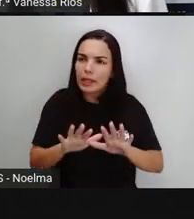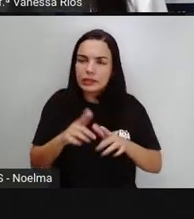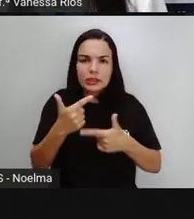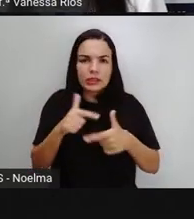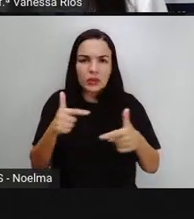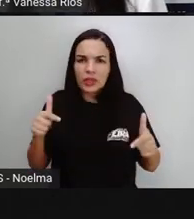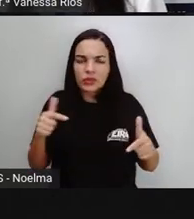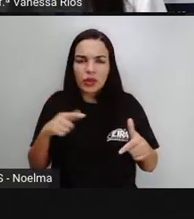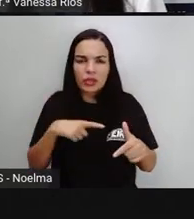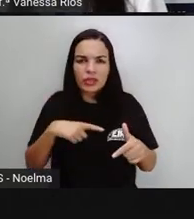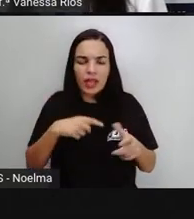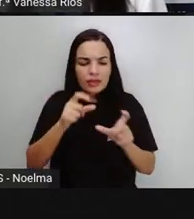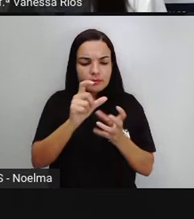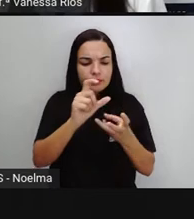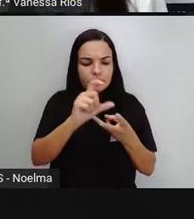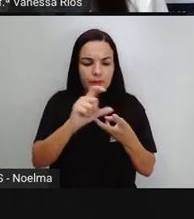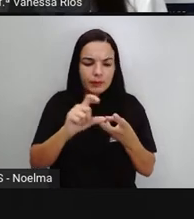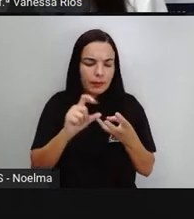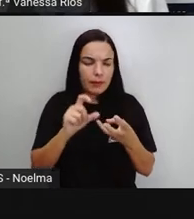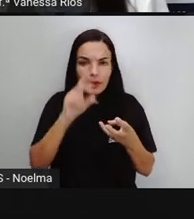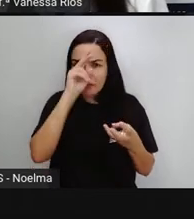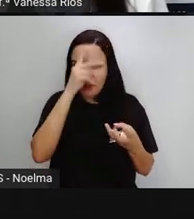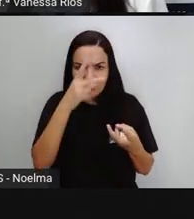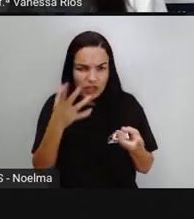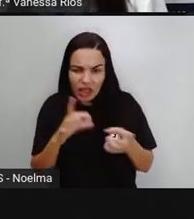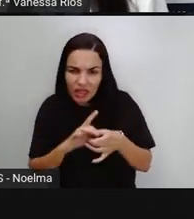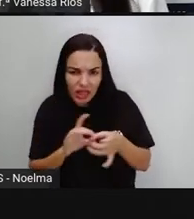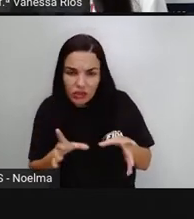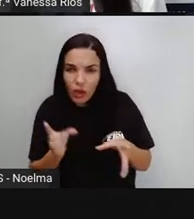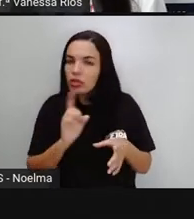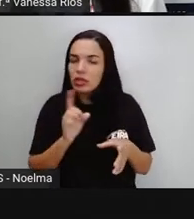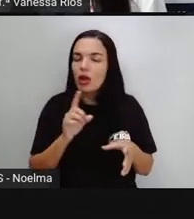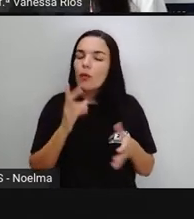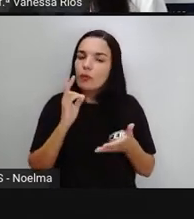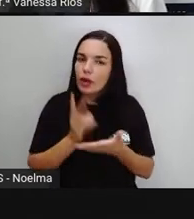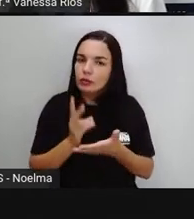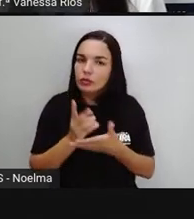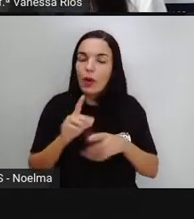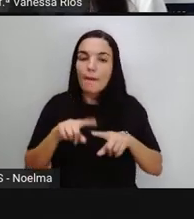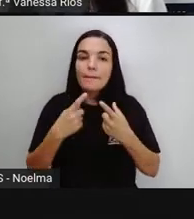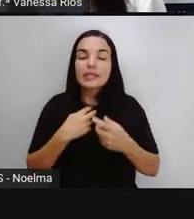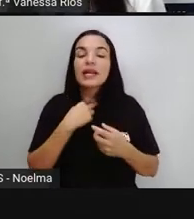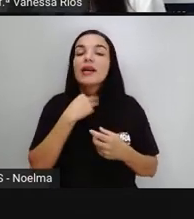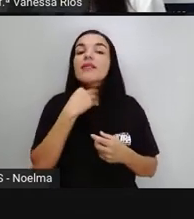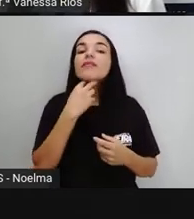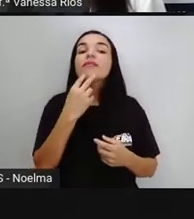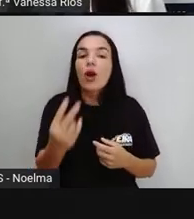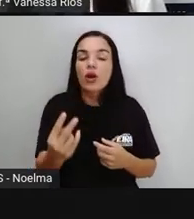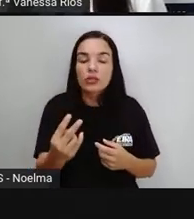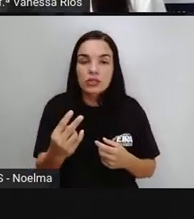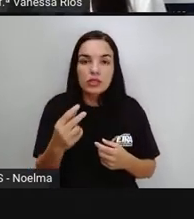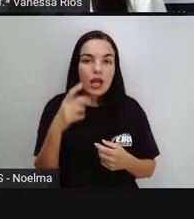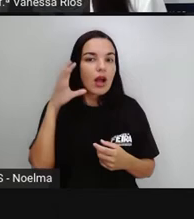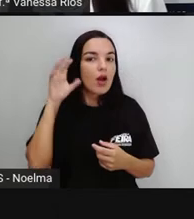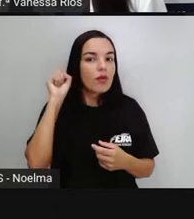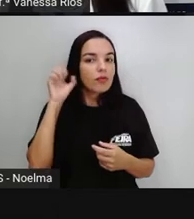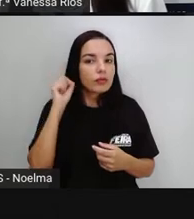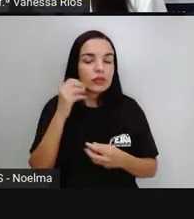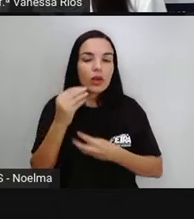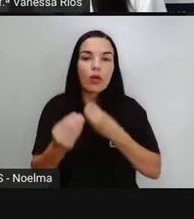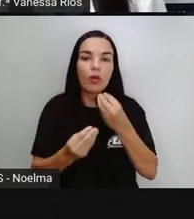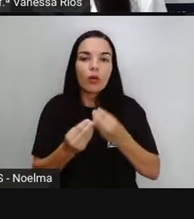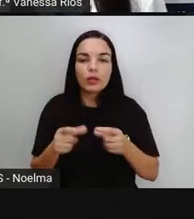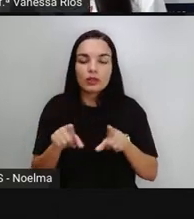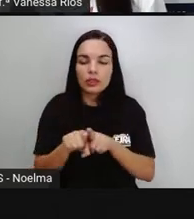oxítonas por isso, não é? Nas palavras que a Pró mostrou anteriormente, a gente observou a presença dos